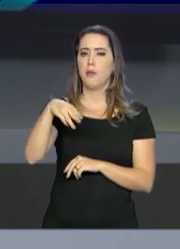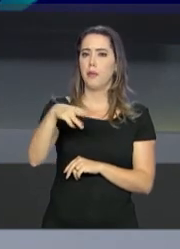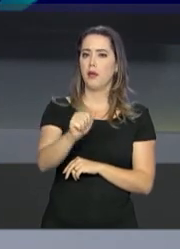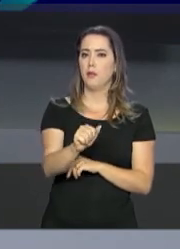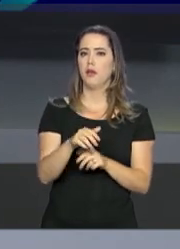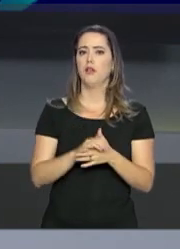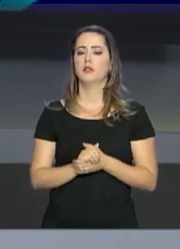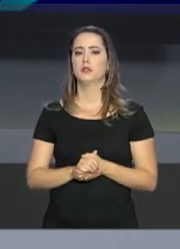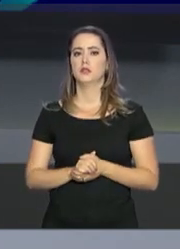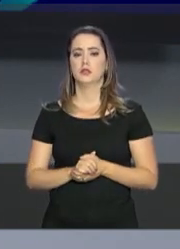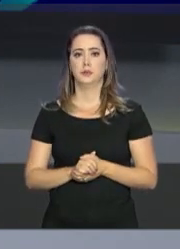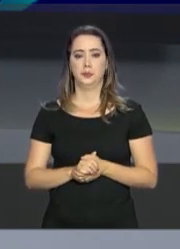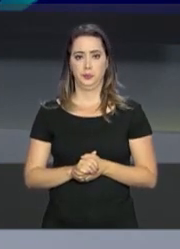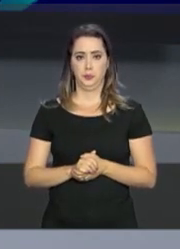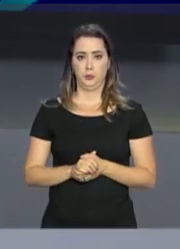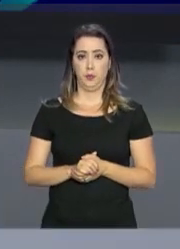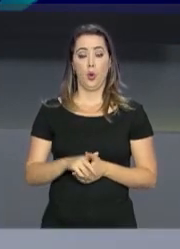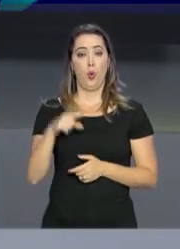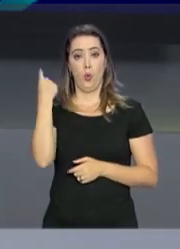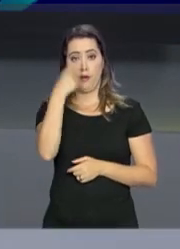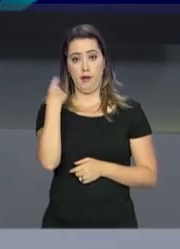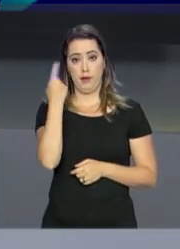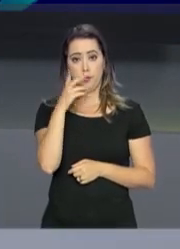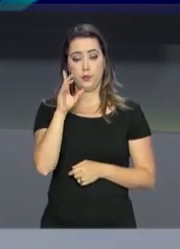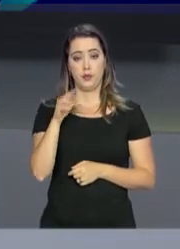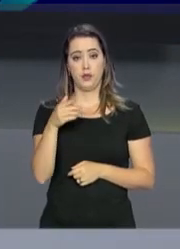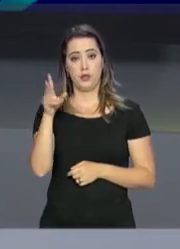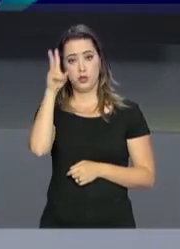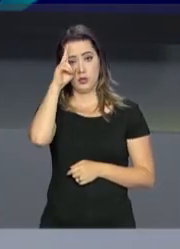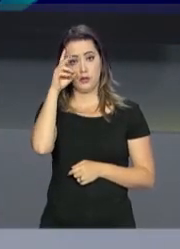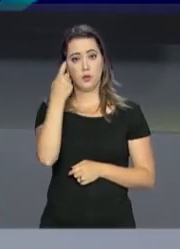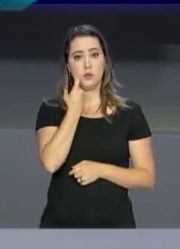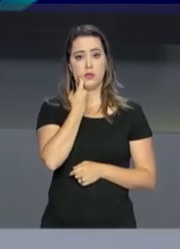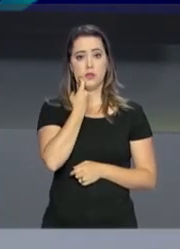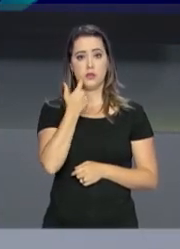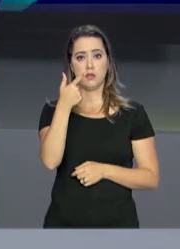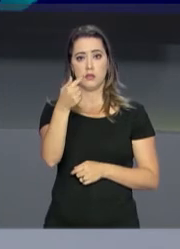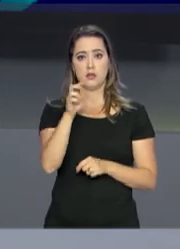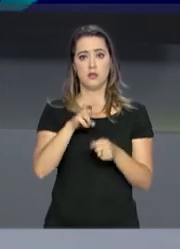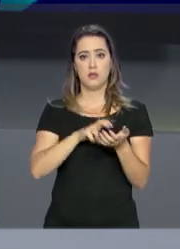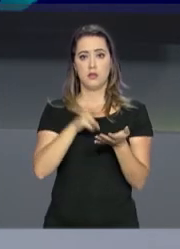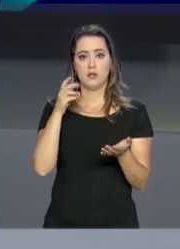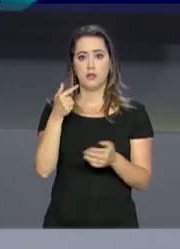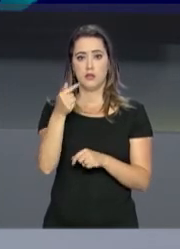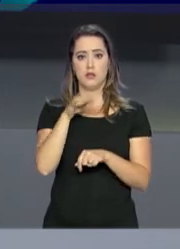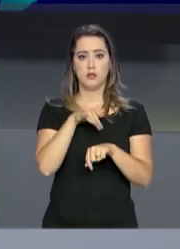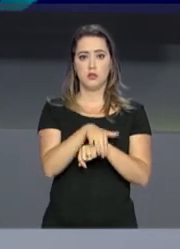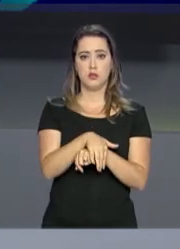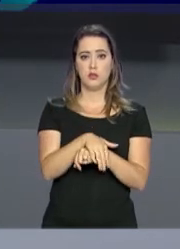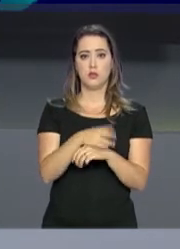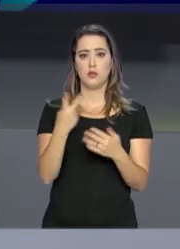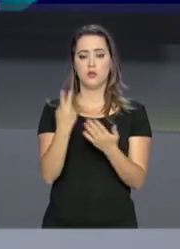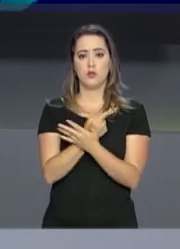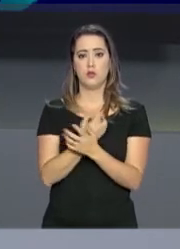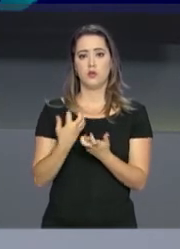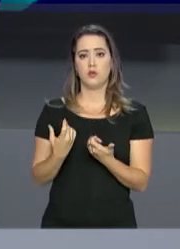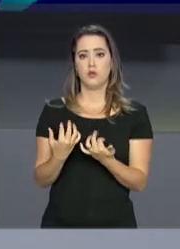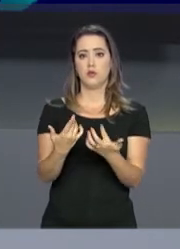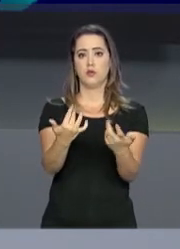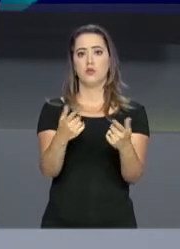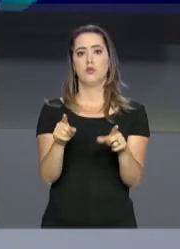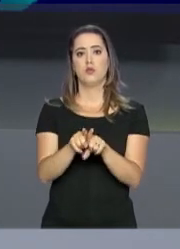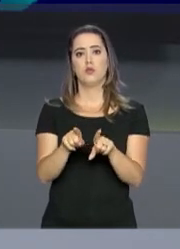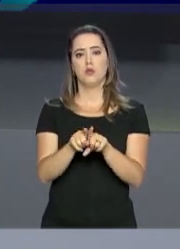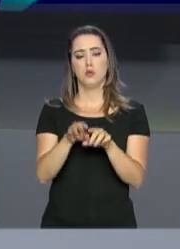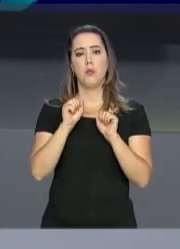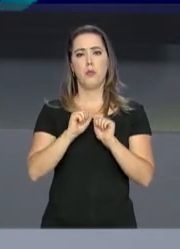-8080. O horário de atendimento é de segunda a sexta-feira, das 7 da manhã às 7 da noite. Ocorrências de focos